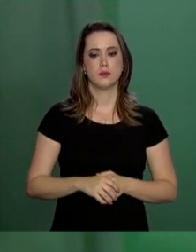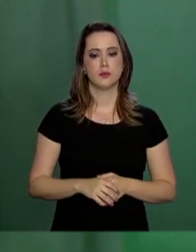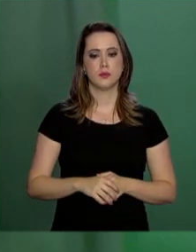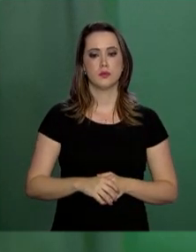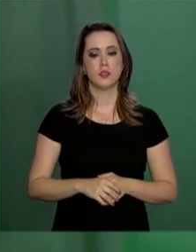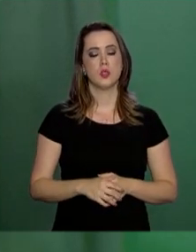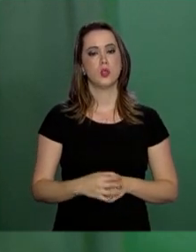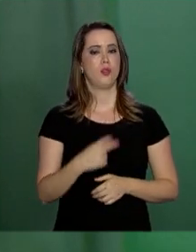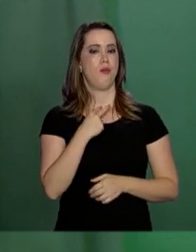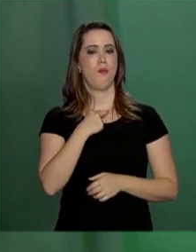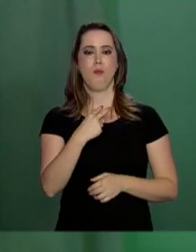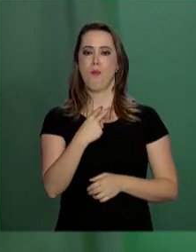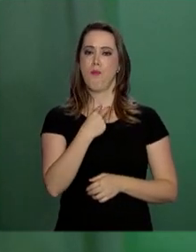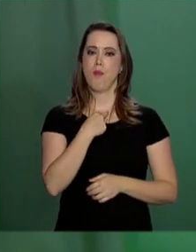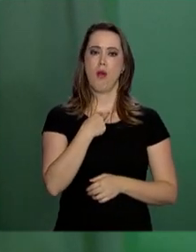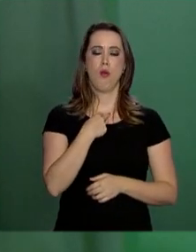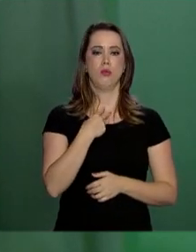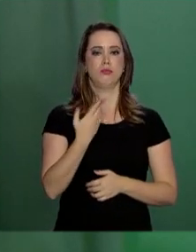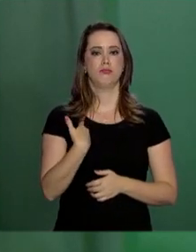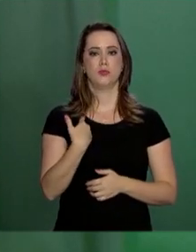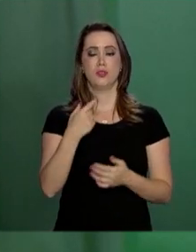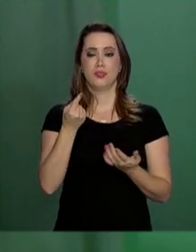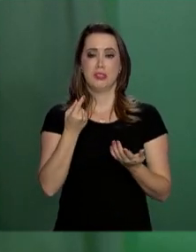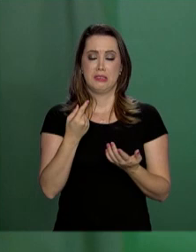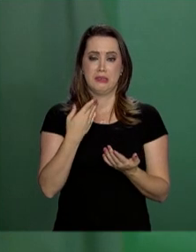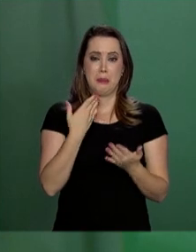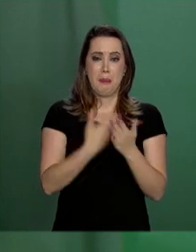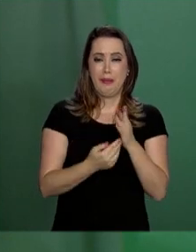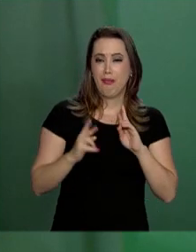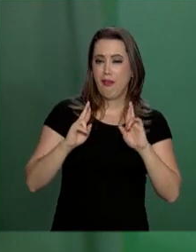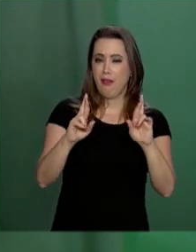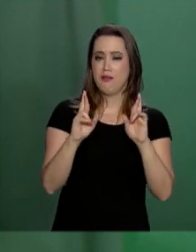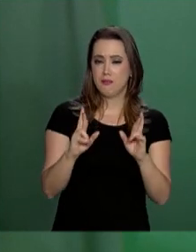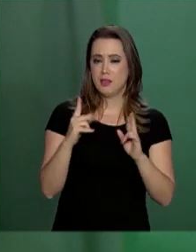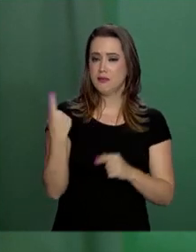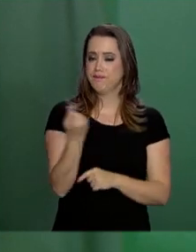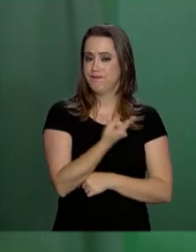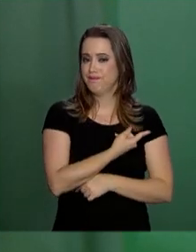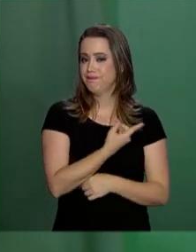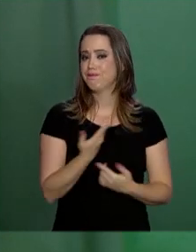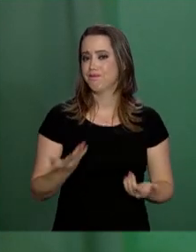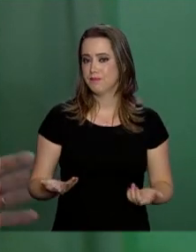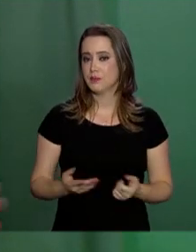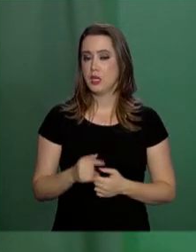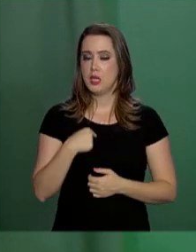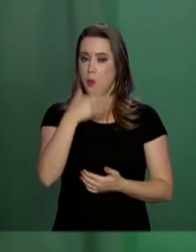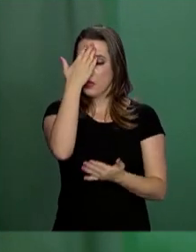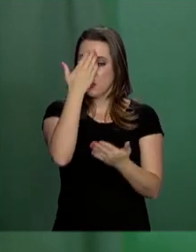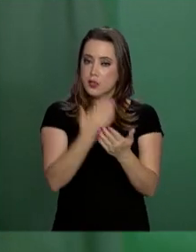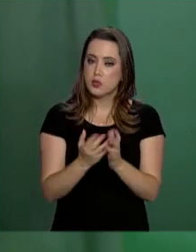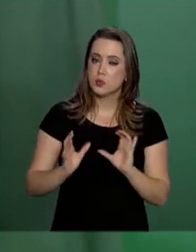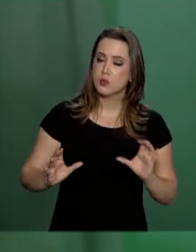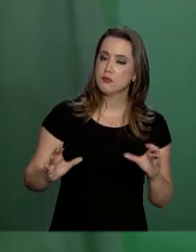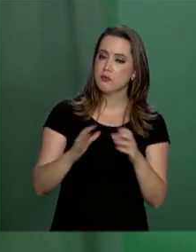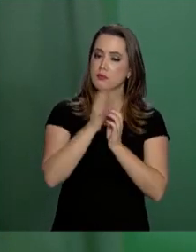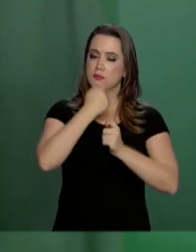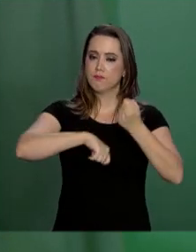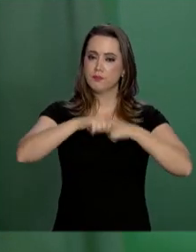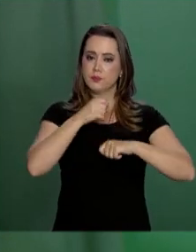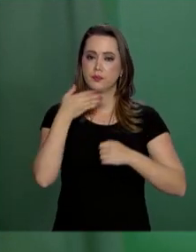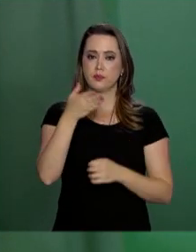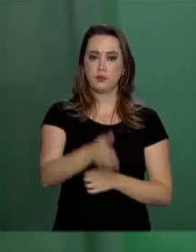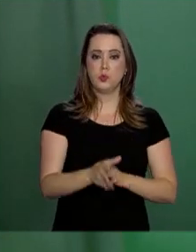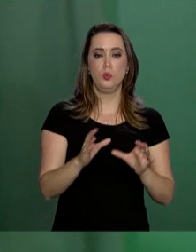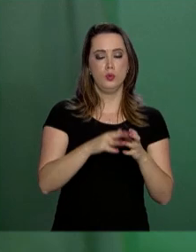não poderá se decepcionar conosco. E eu tenho certeza, com essa equipe econômica aqui, com a